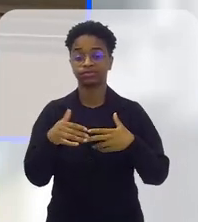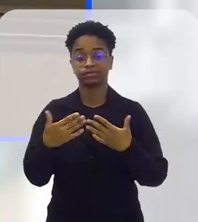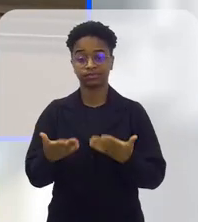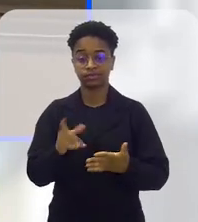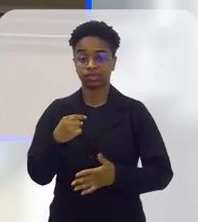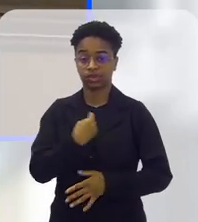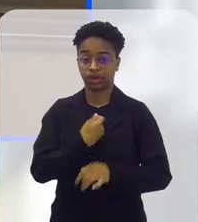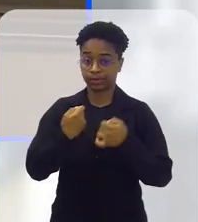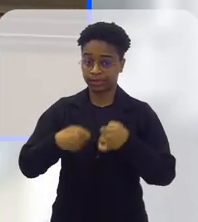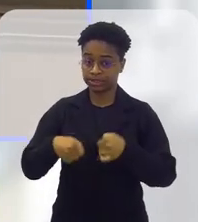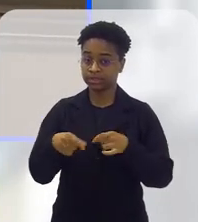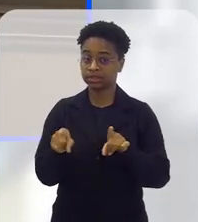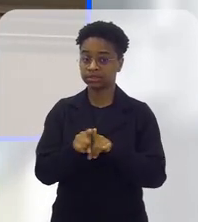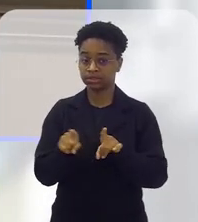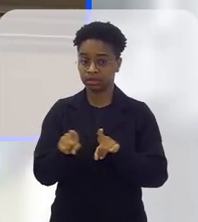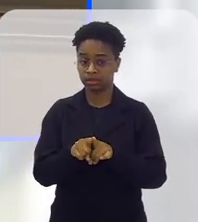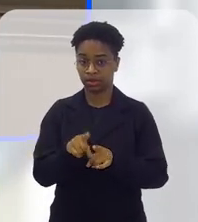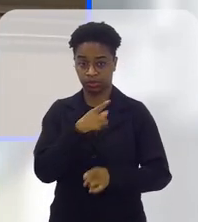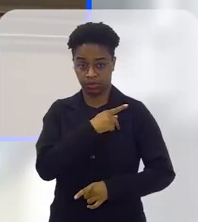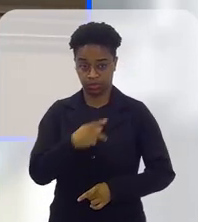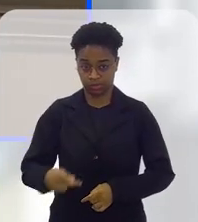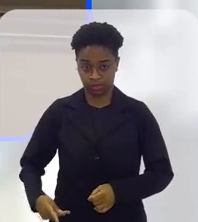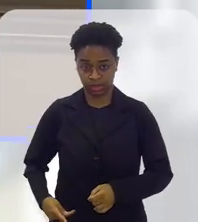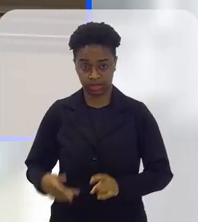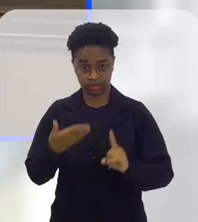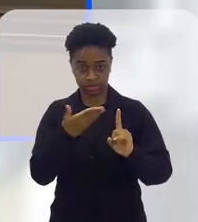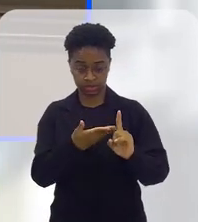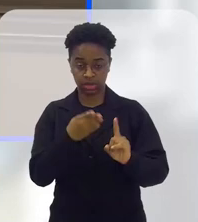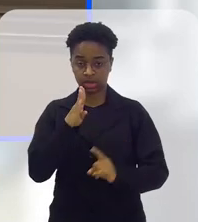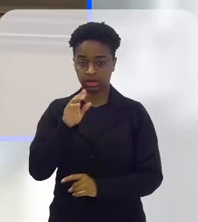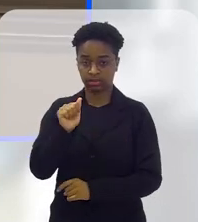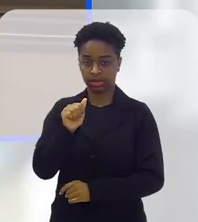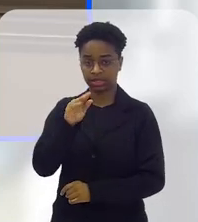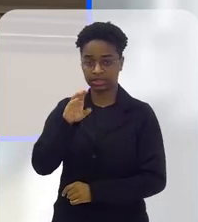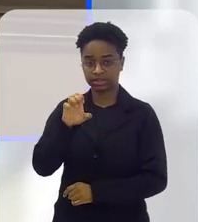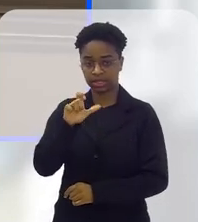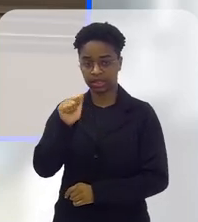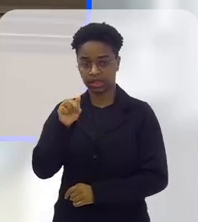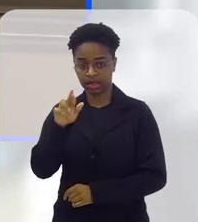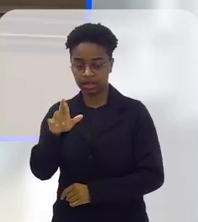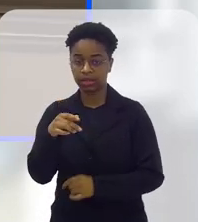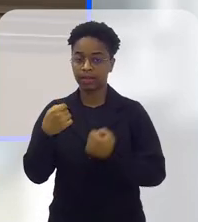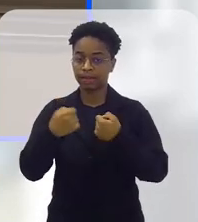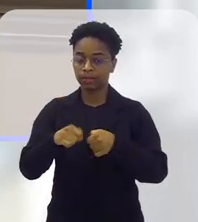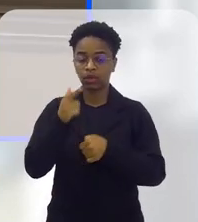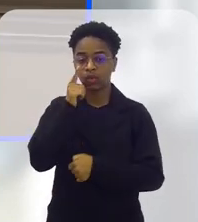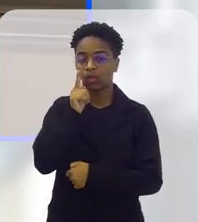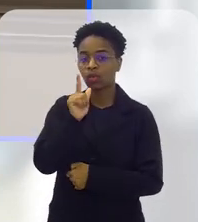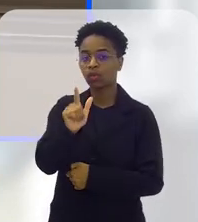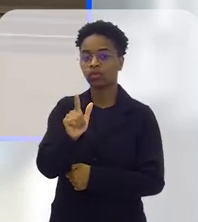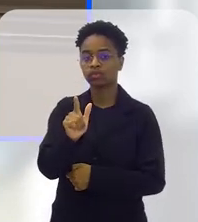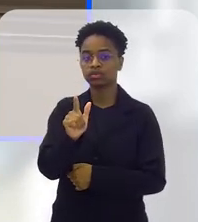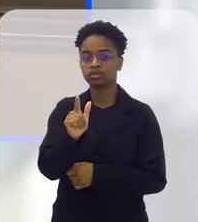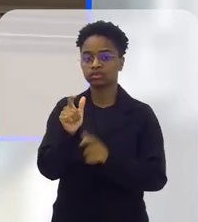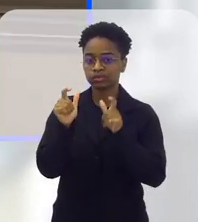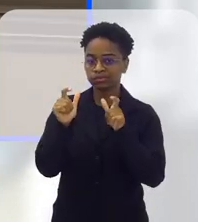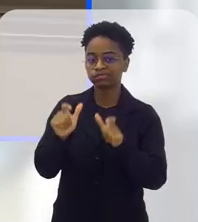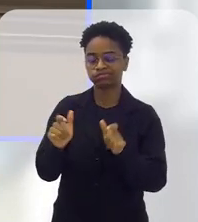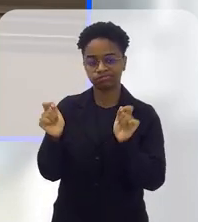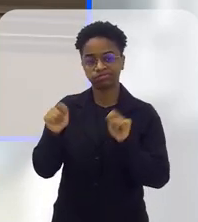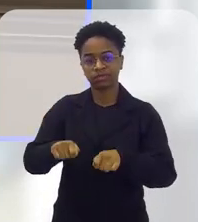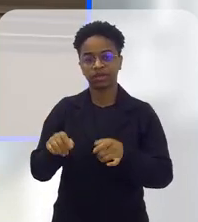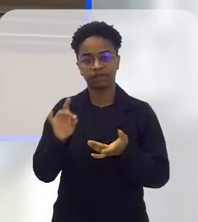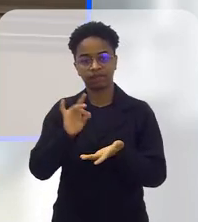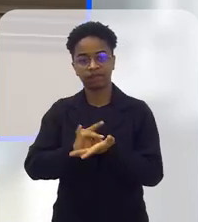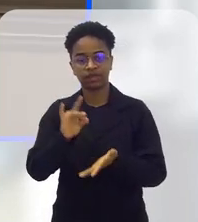E a gente precisa também que o nosso presidente aqui, Barcelar também, que consiga espaço para estágio